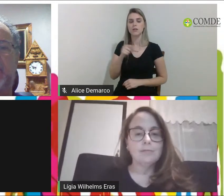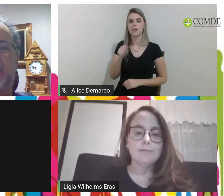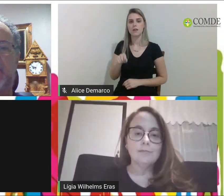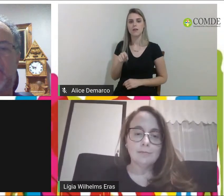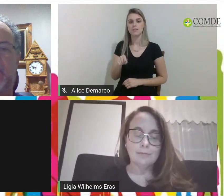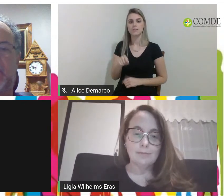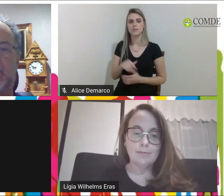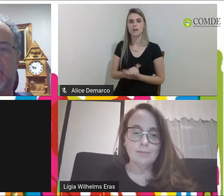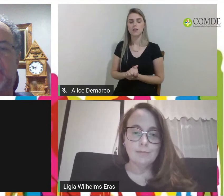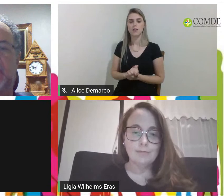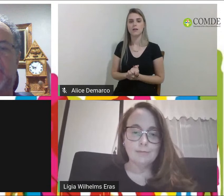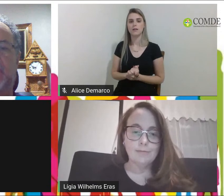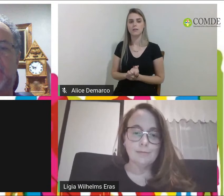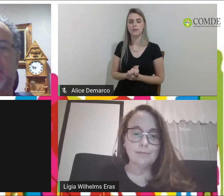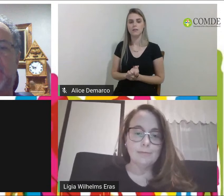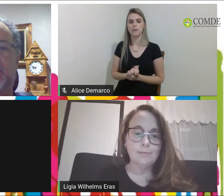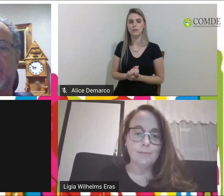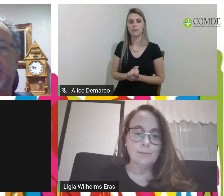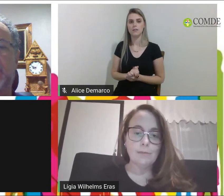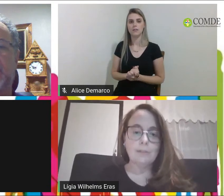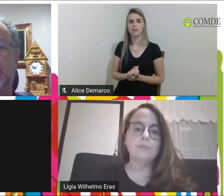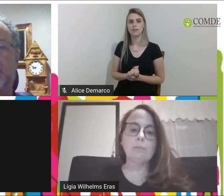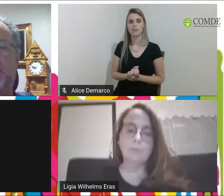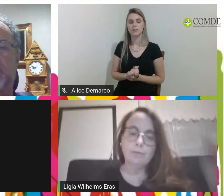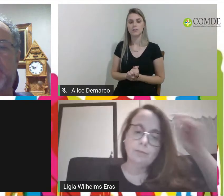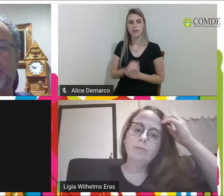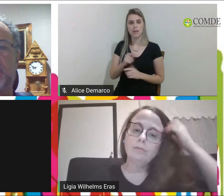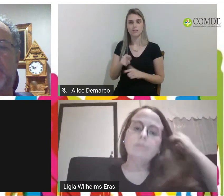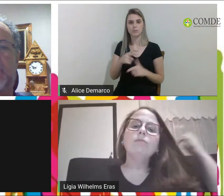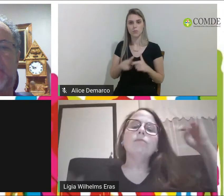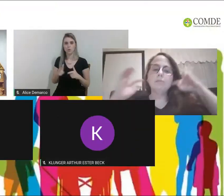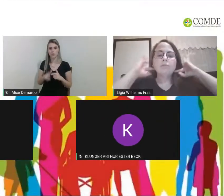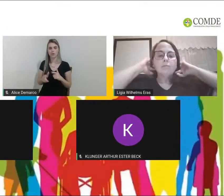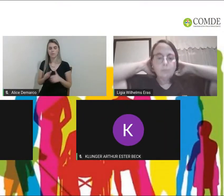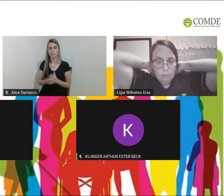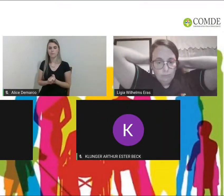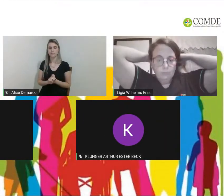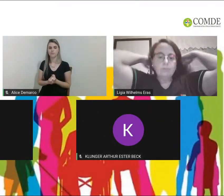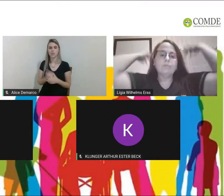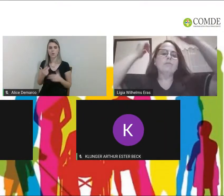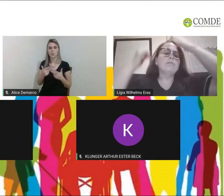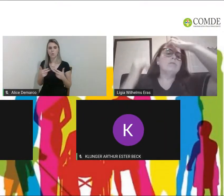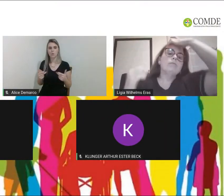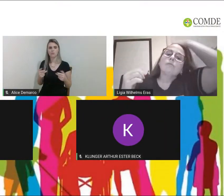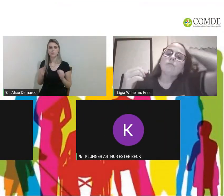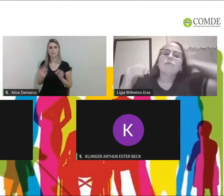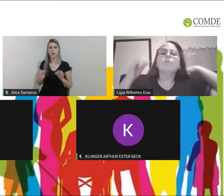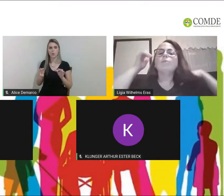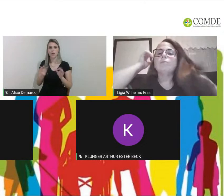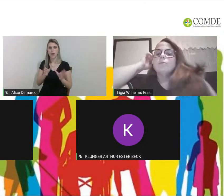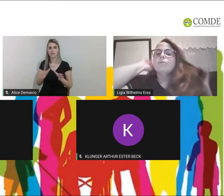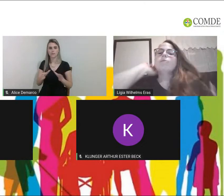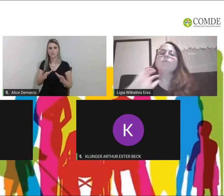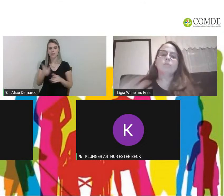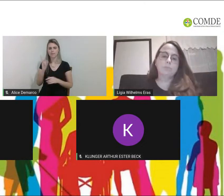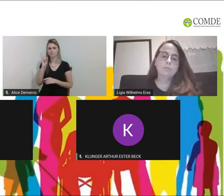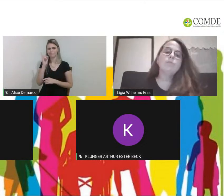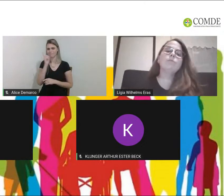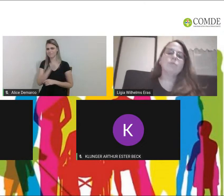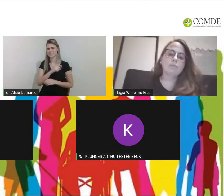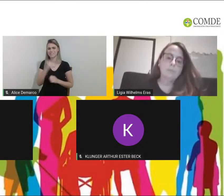essa essa situação os produtos para tecnologia assistiva infelizmente eles são muito caros